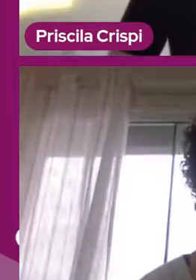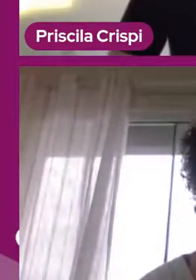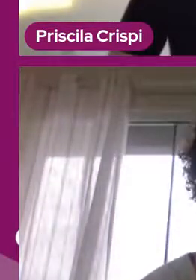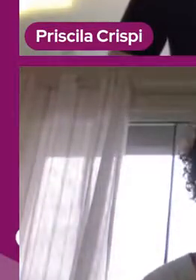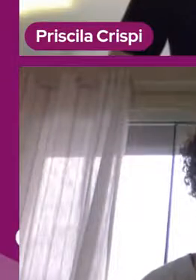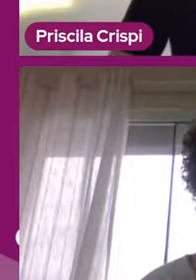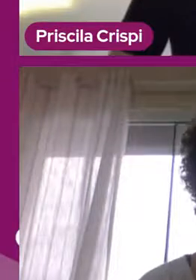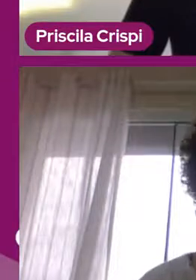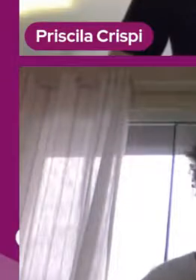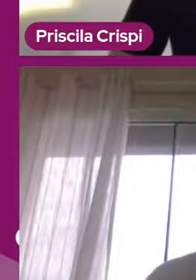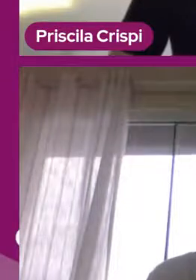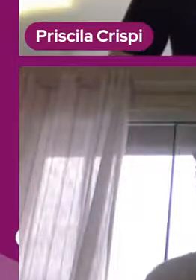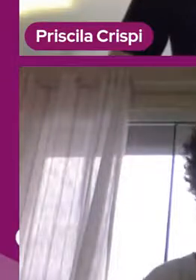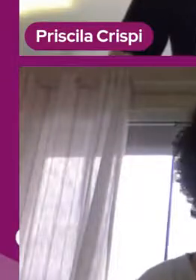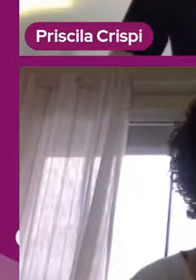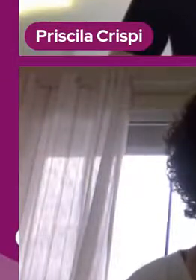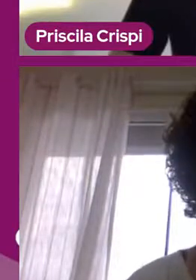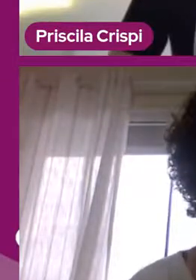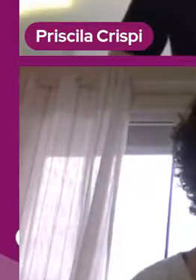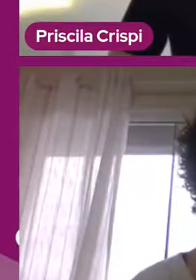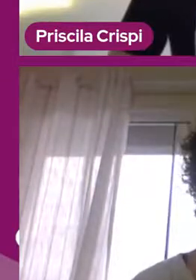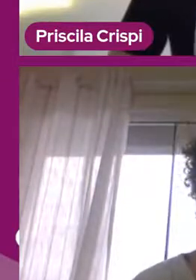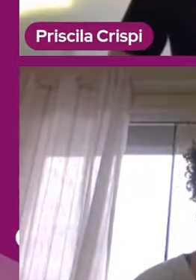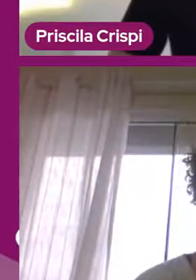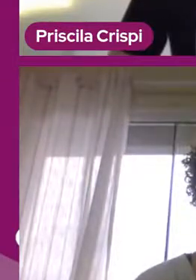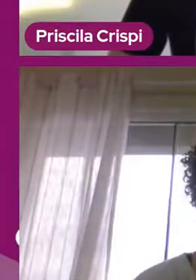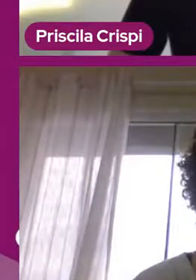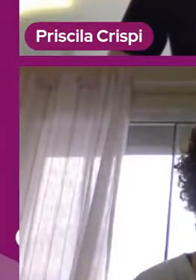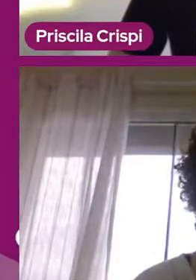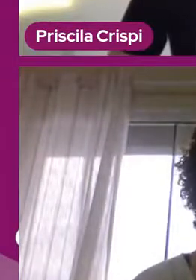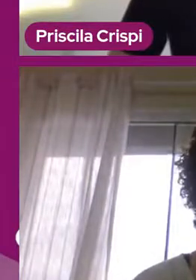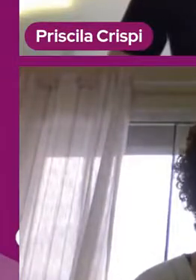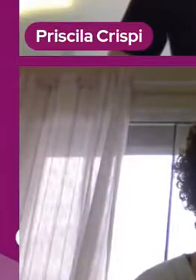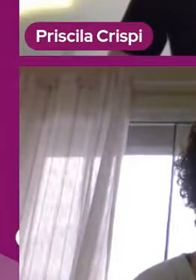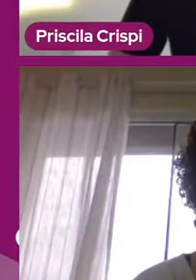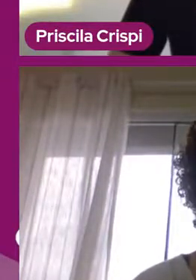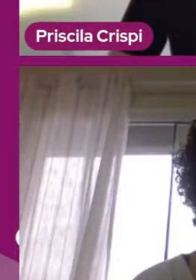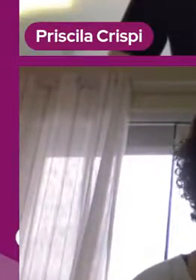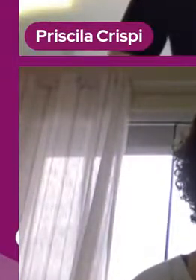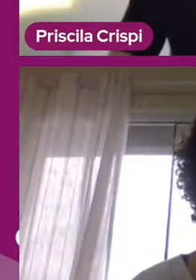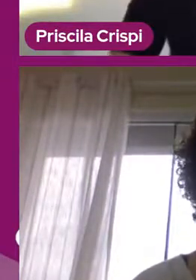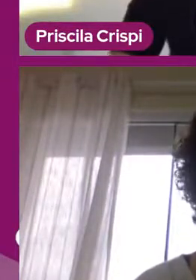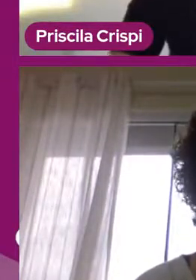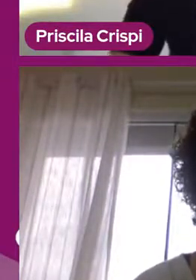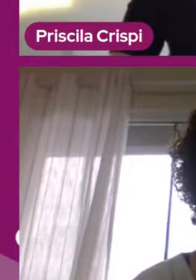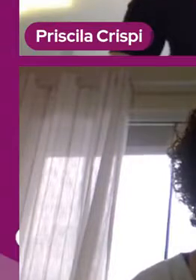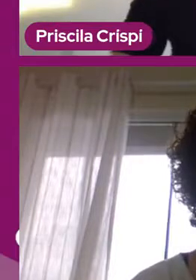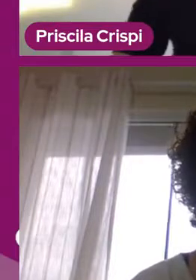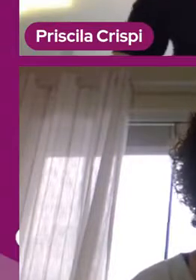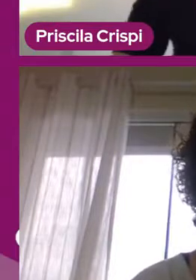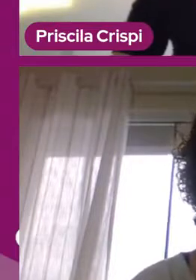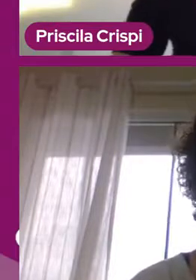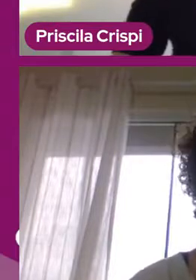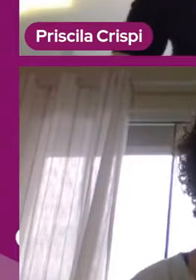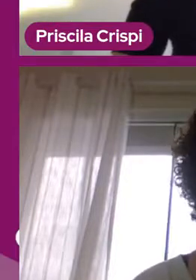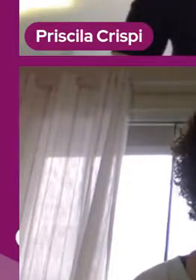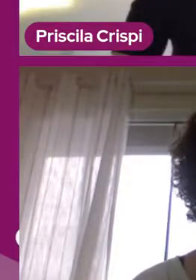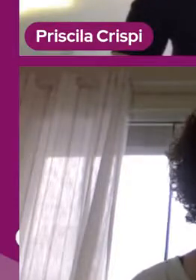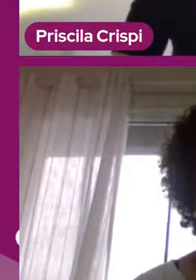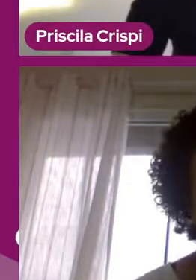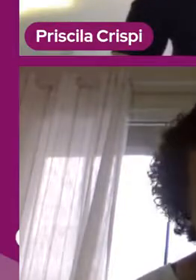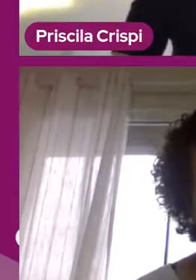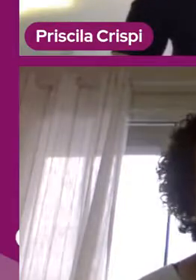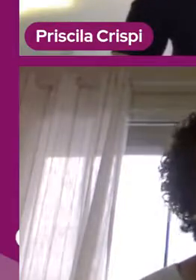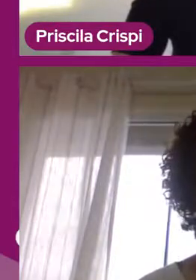coelho, aranha, formiga, sapo? Então, gente leva, na Pecatu, a gente leva as